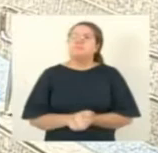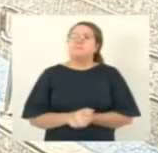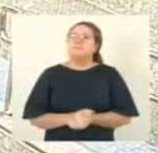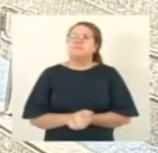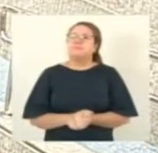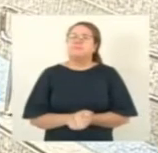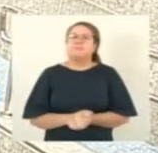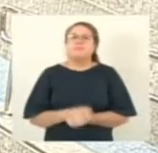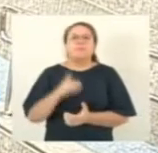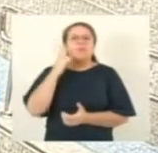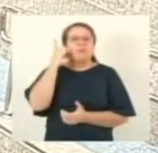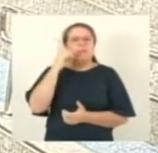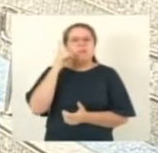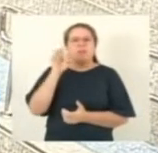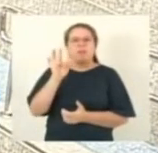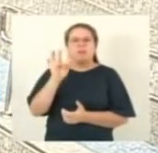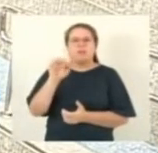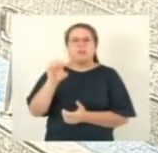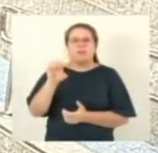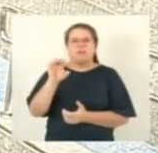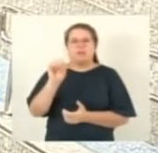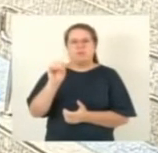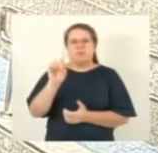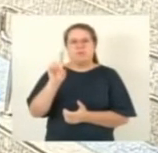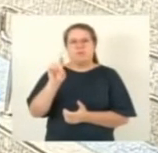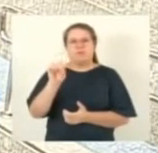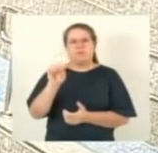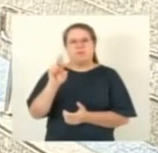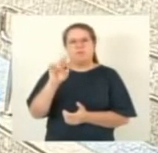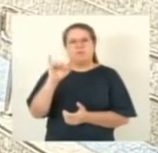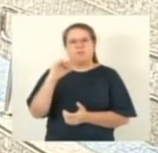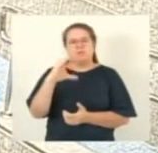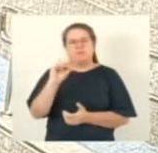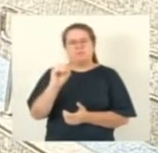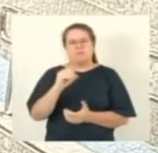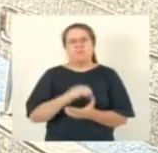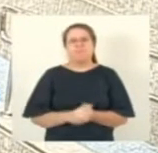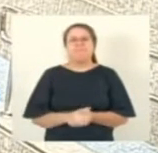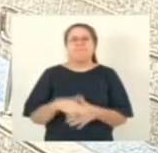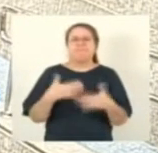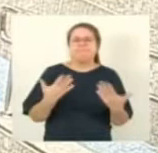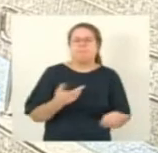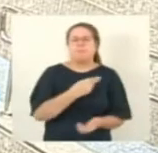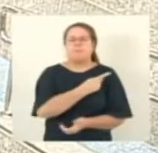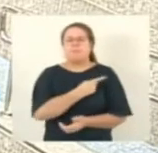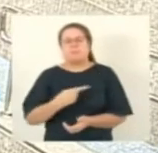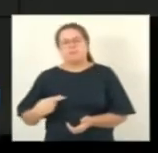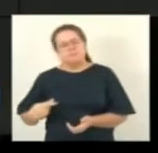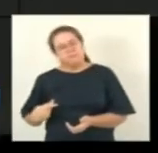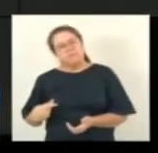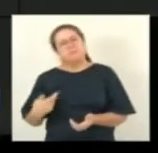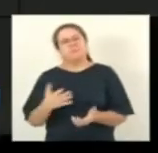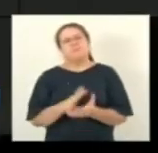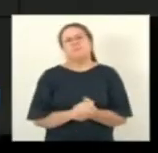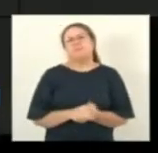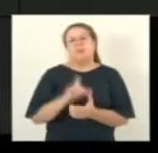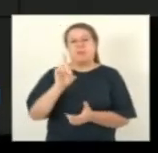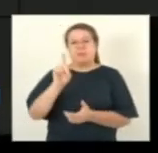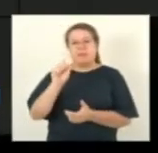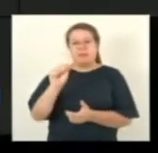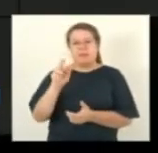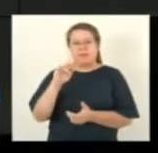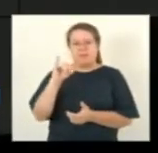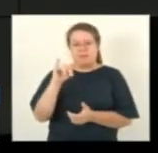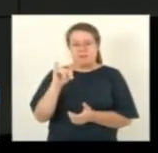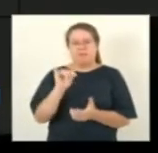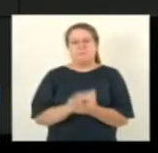deixa eu... Deputado Teodorico Ferraço. Meu caro presidente em exercício da Aripagum,